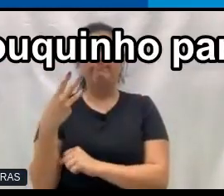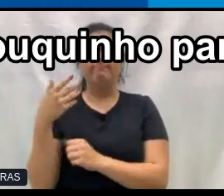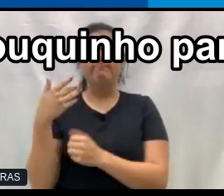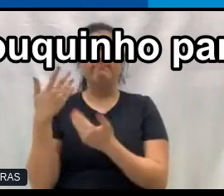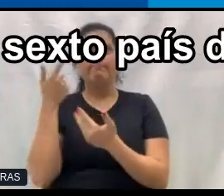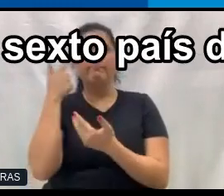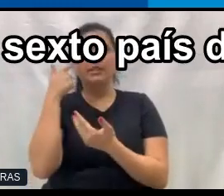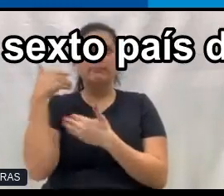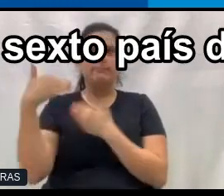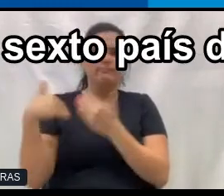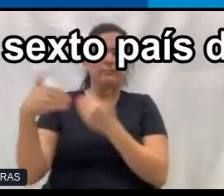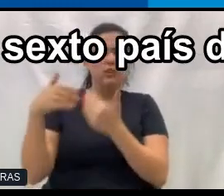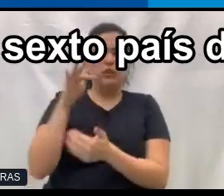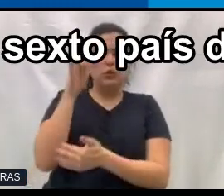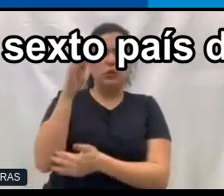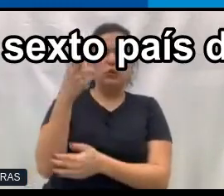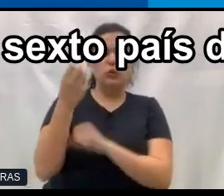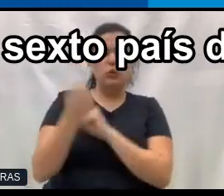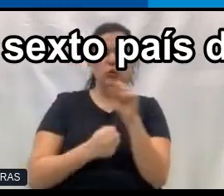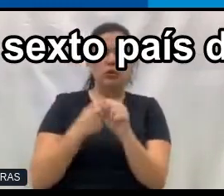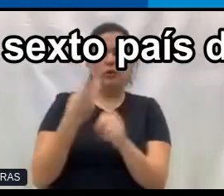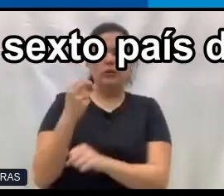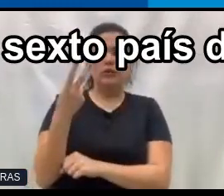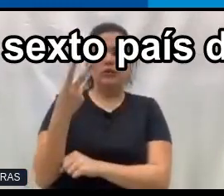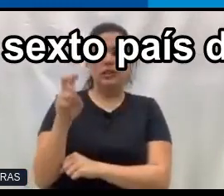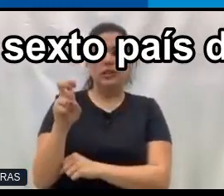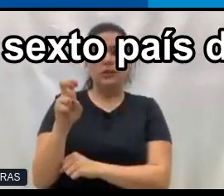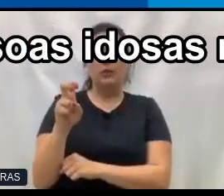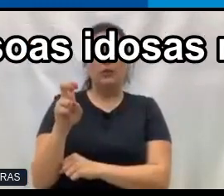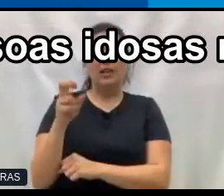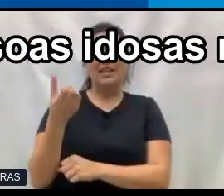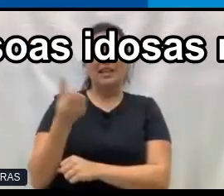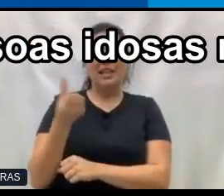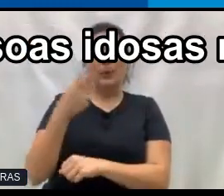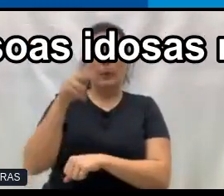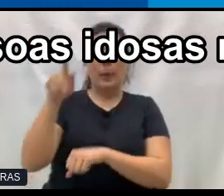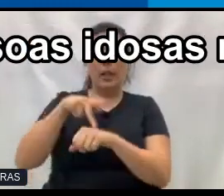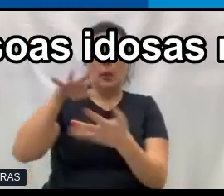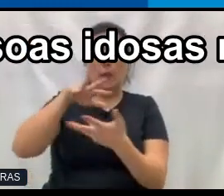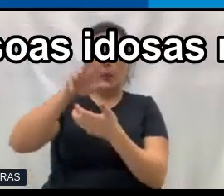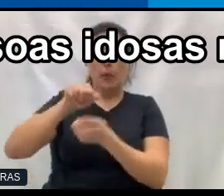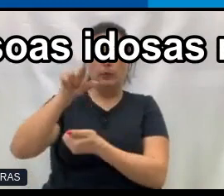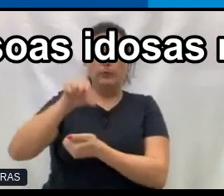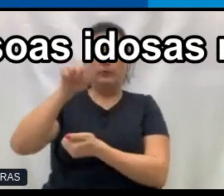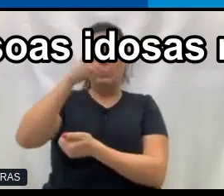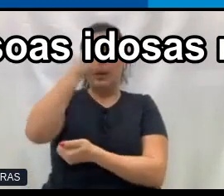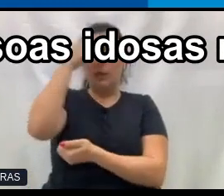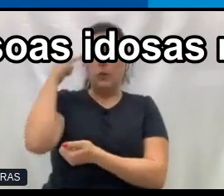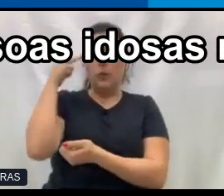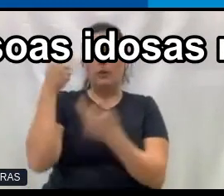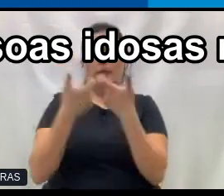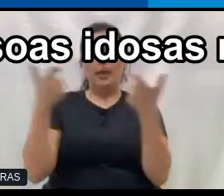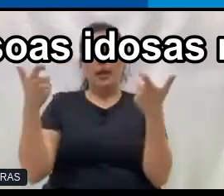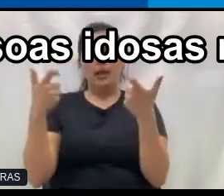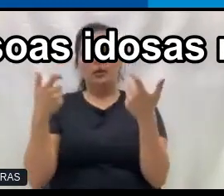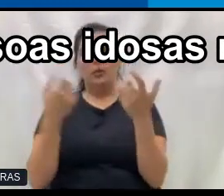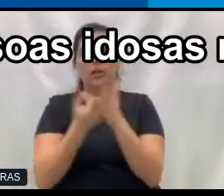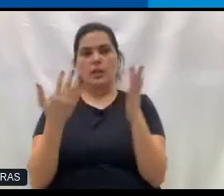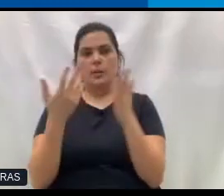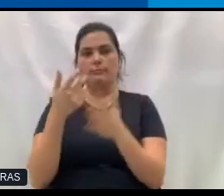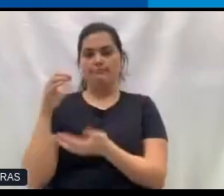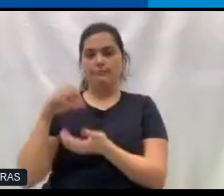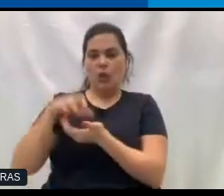pouquinho para frente, para 2025, a gente vai ser o sexto país do mundo com pessoas, né, com o maior número de pessoas idosas